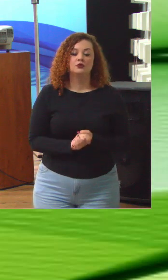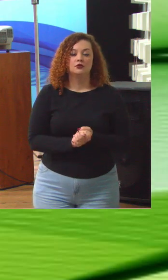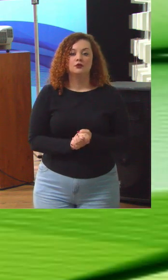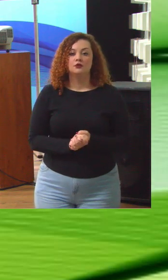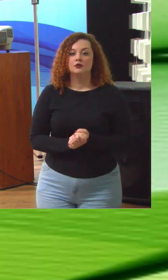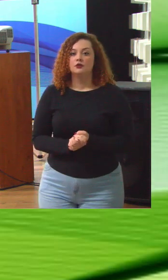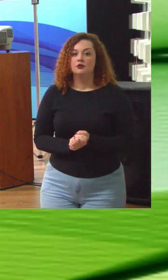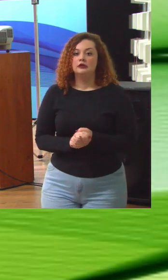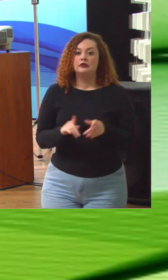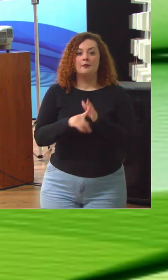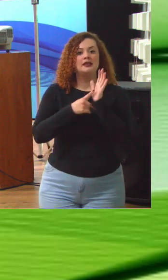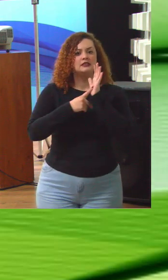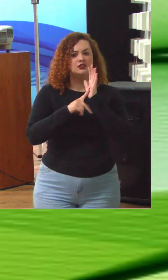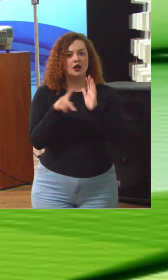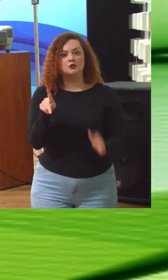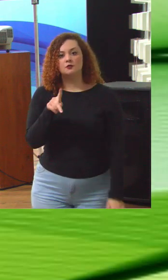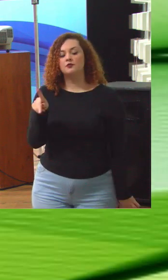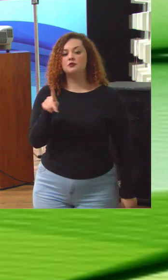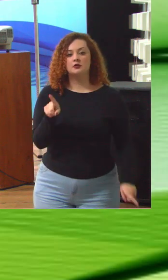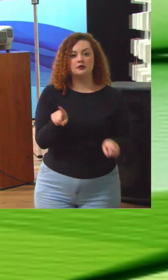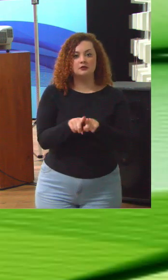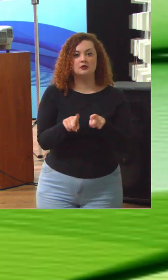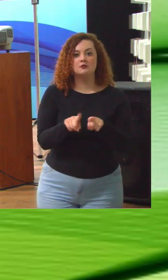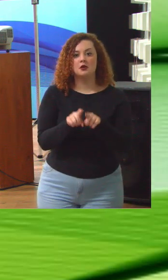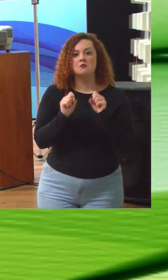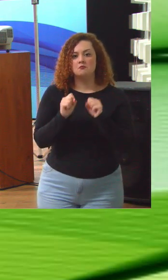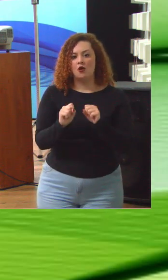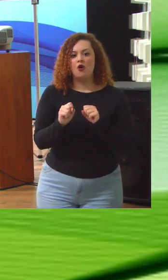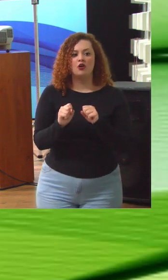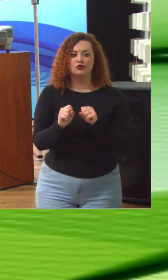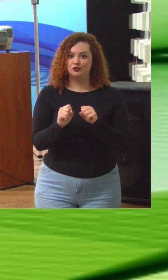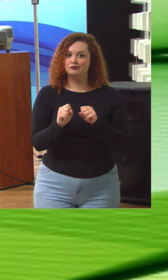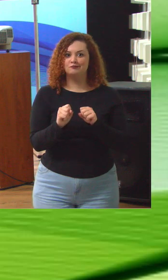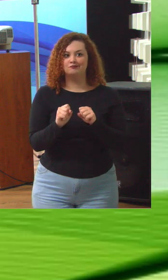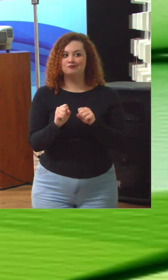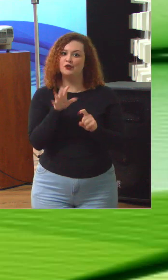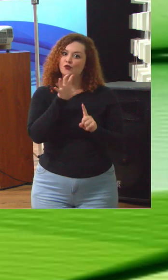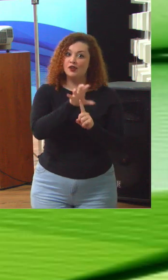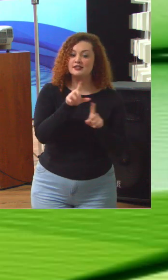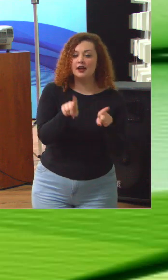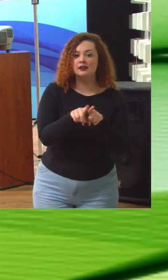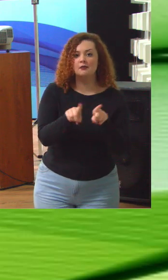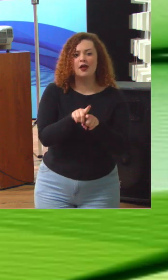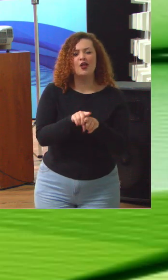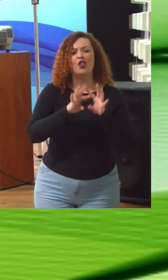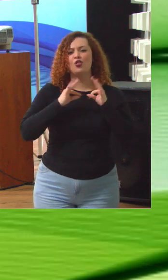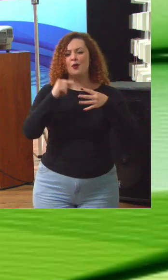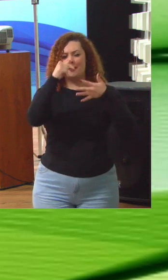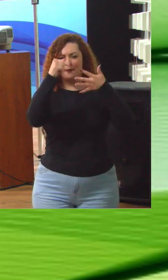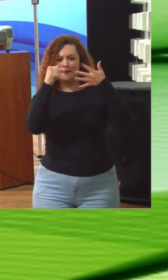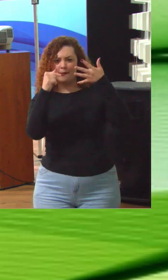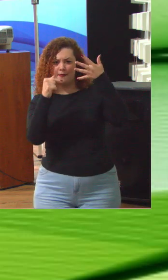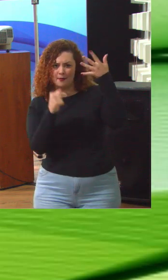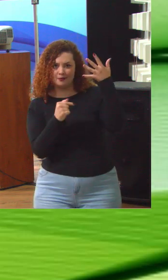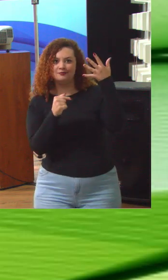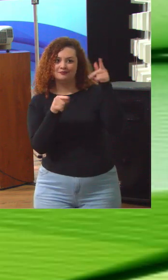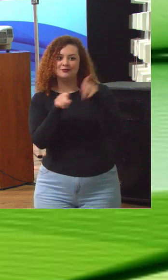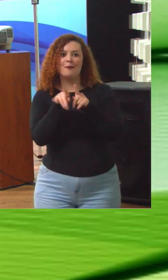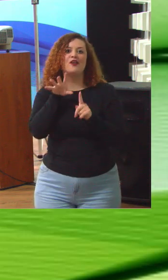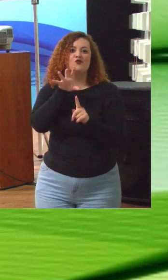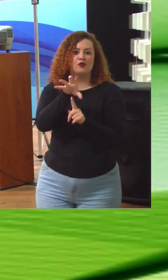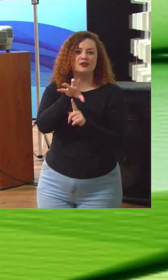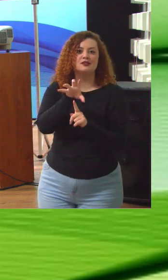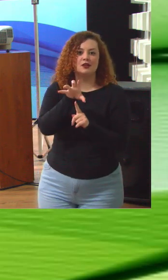eventualmente, sindicatos de sindicatos professores podem interferir, todos esses são atores governantes ou partes interessadas que interferem.